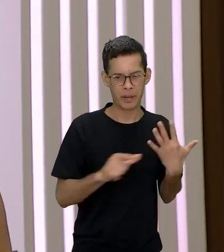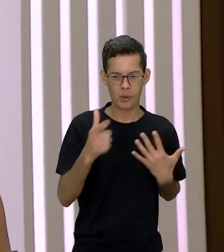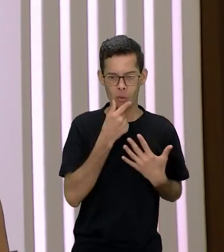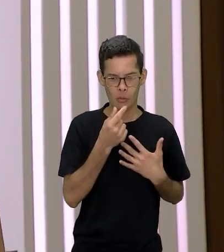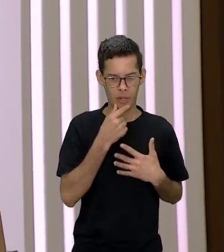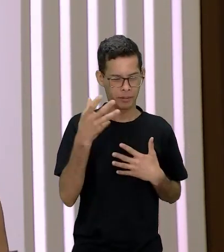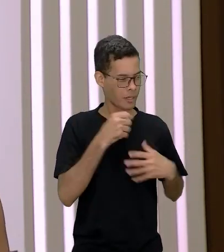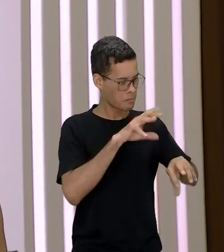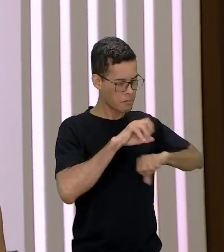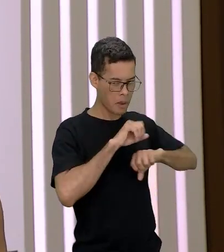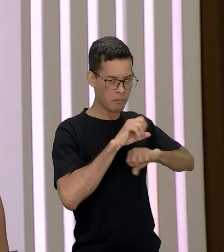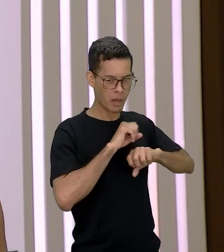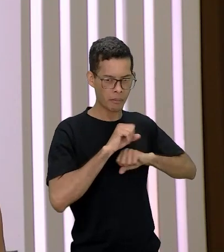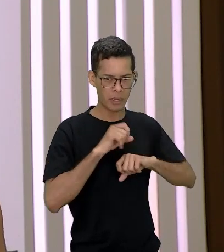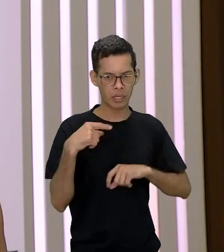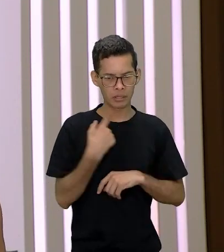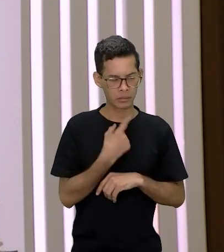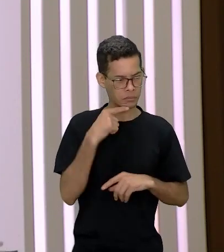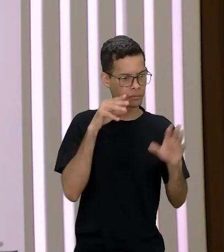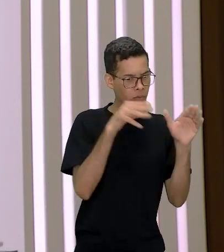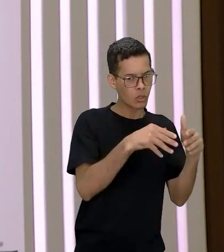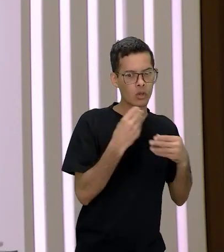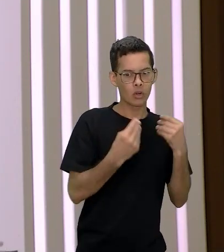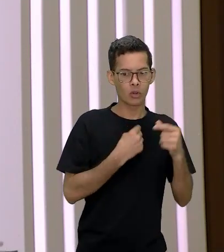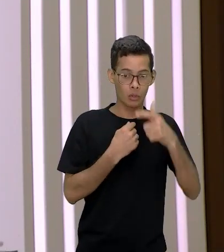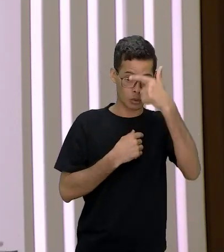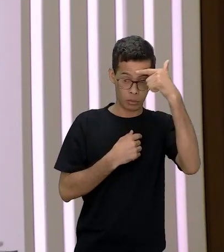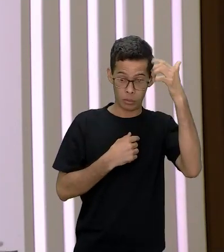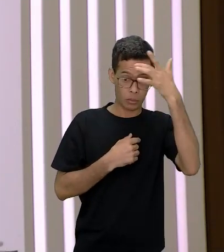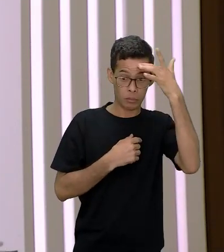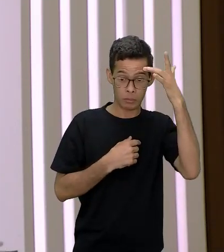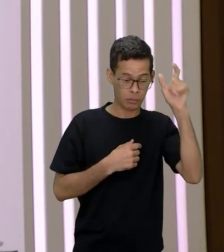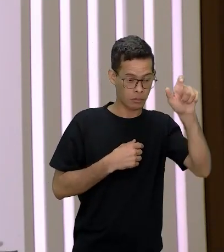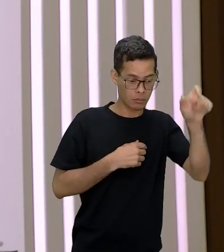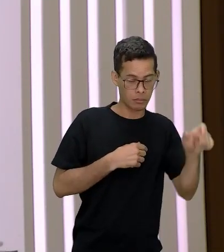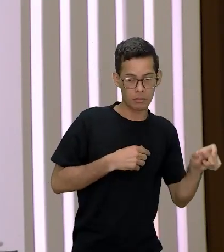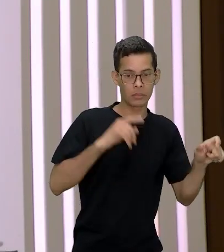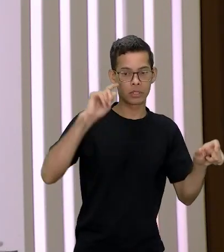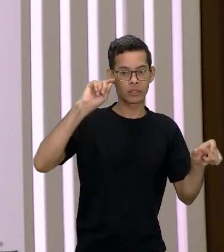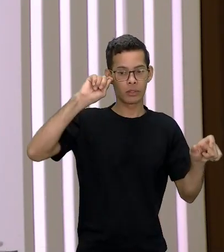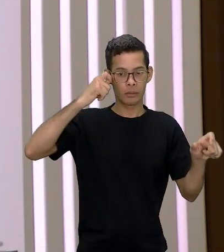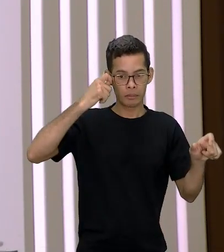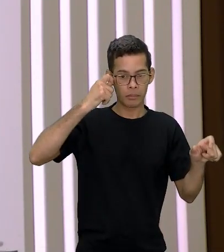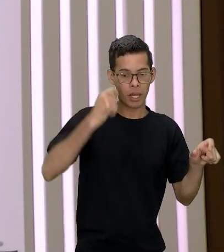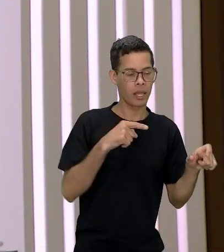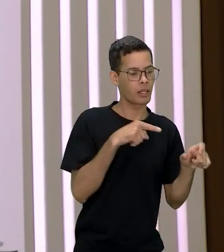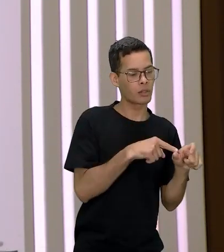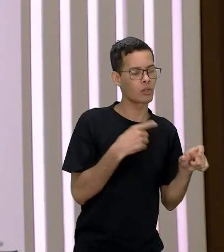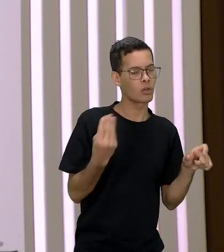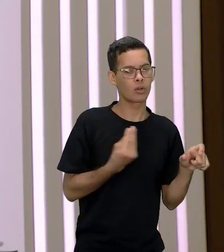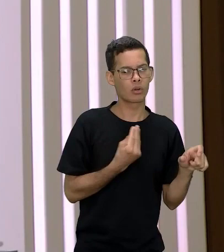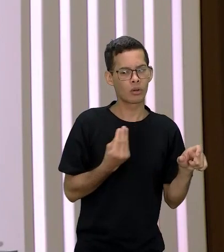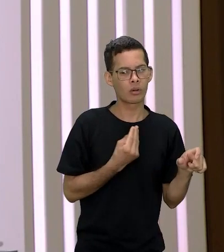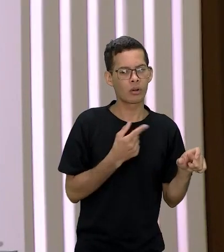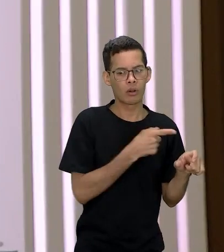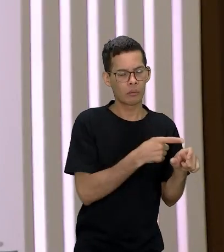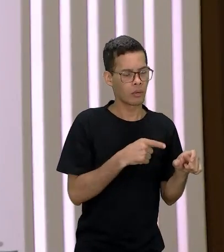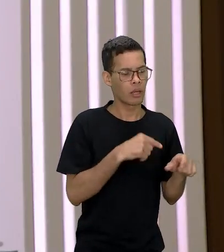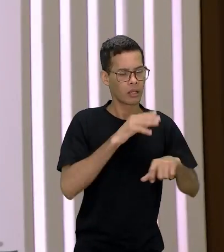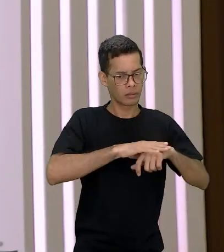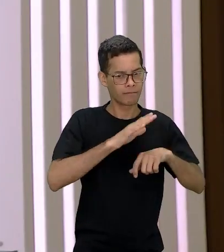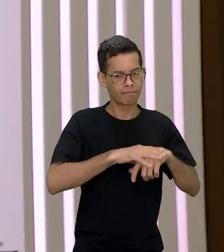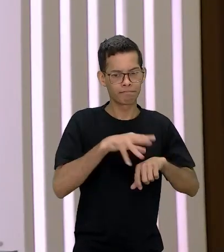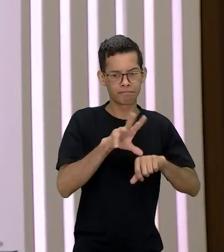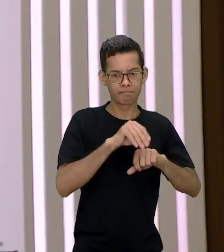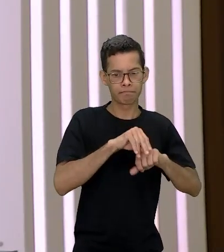exotizar a mulher preta e começar a procurar resquícios de que essa mulher ela também é uma cientista ela é uma propositora de